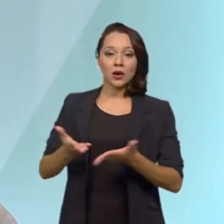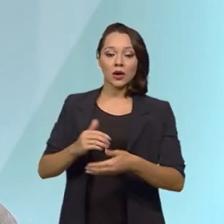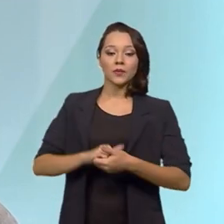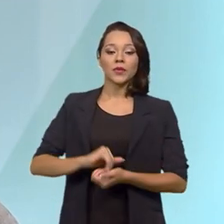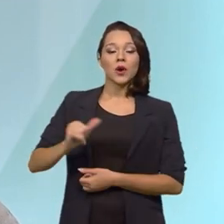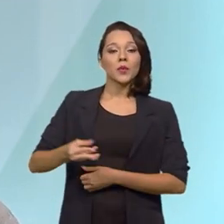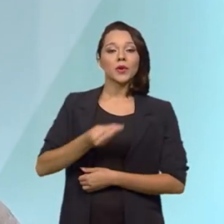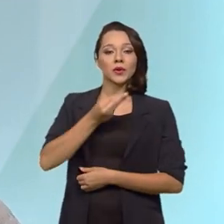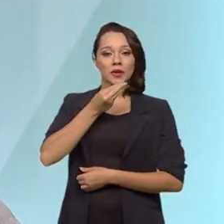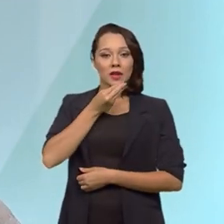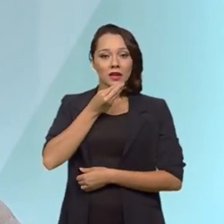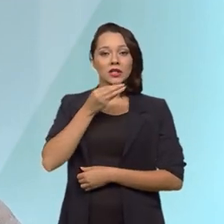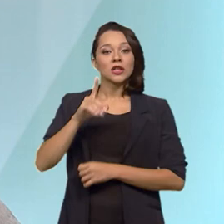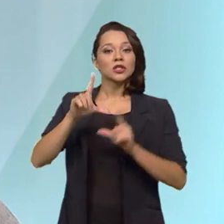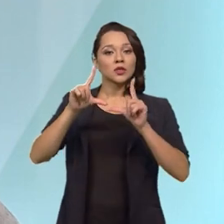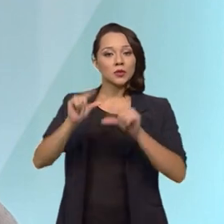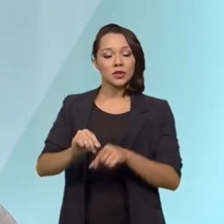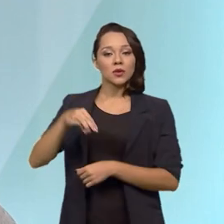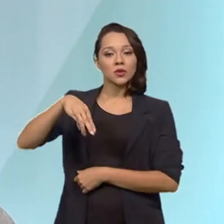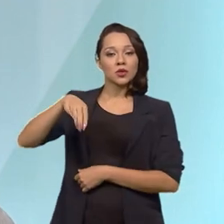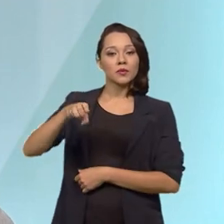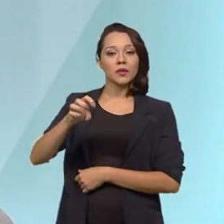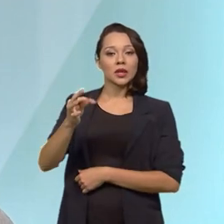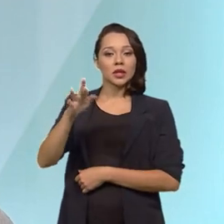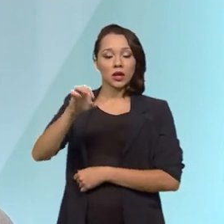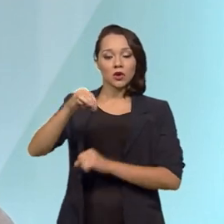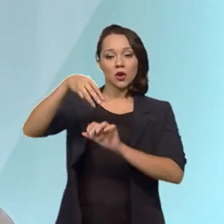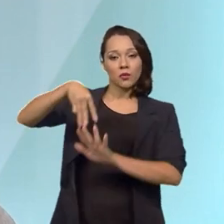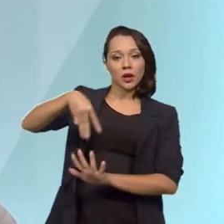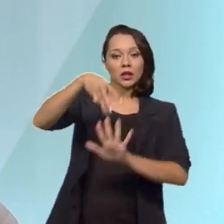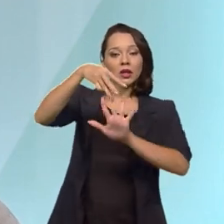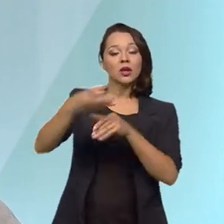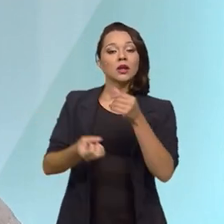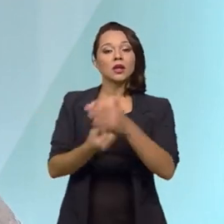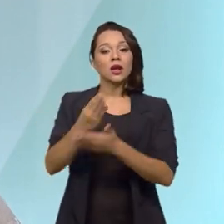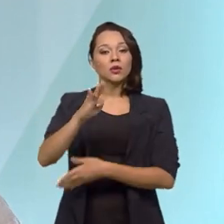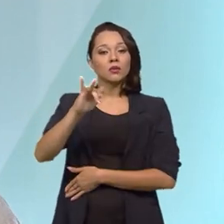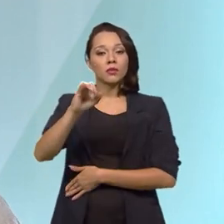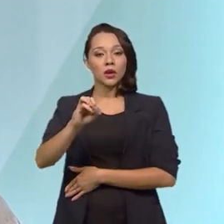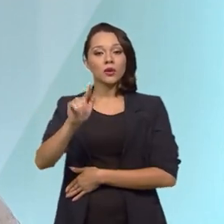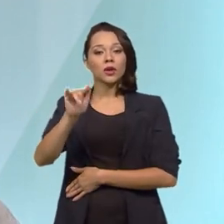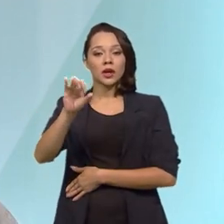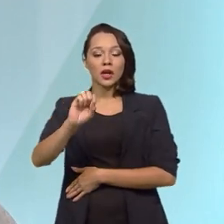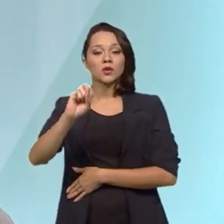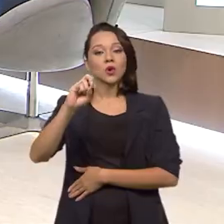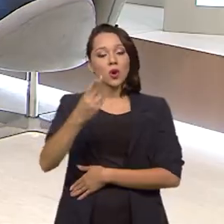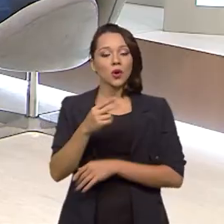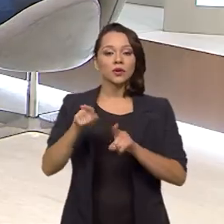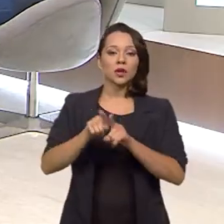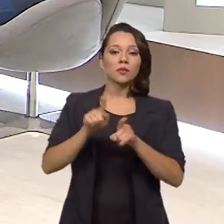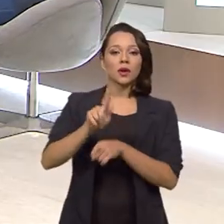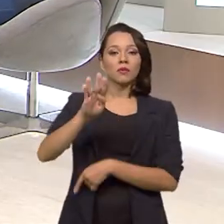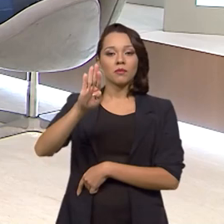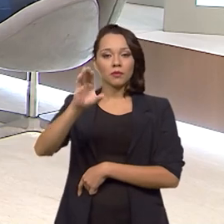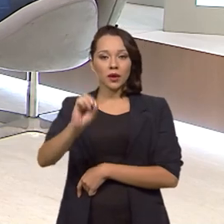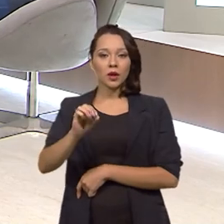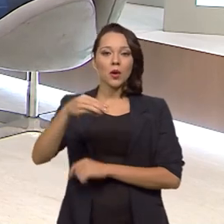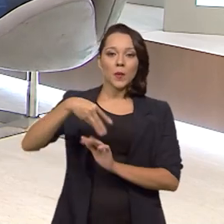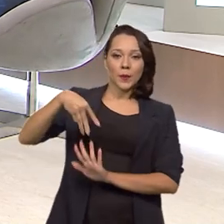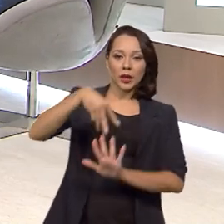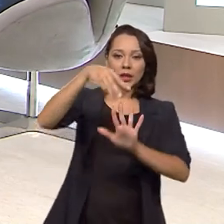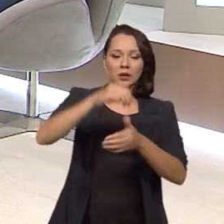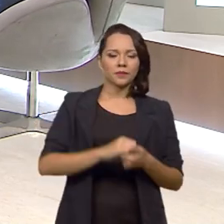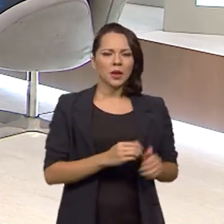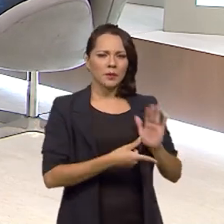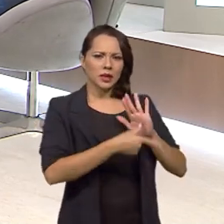oportunidade de redução de emissão de metano, criando biogás ou biometano. Ministro, mas antes mesmo desse